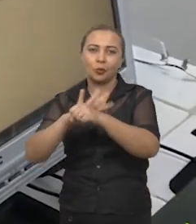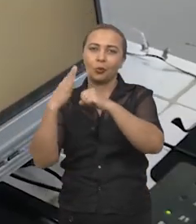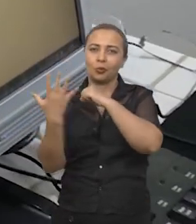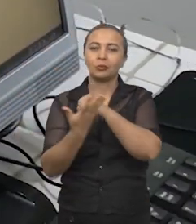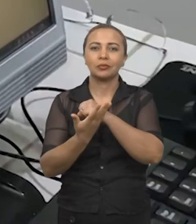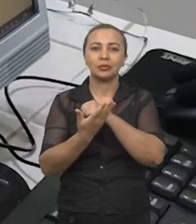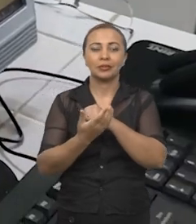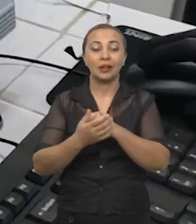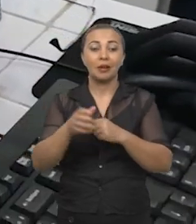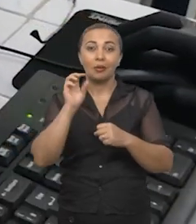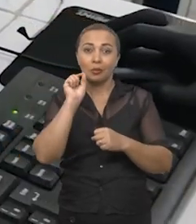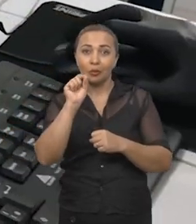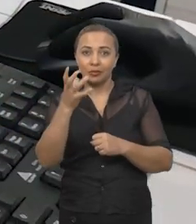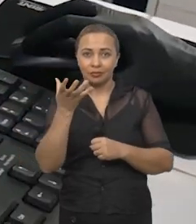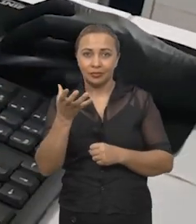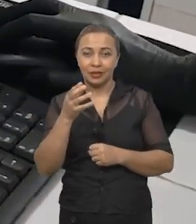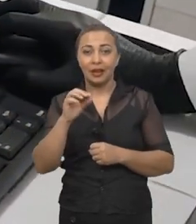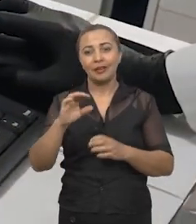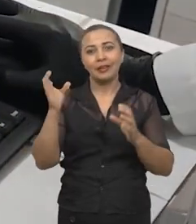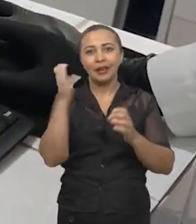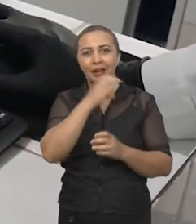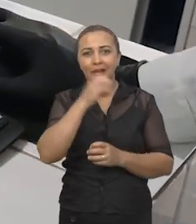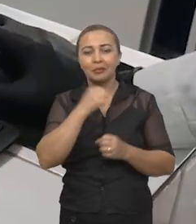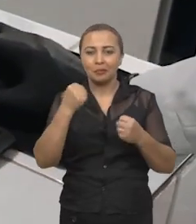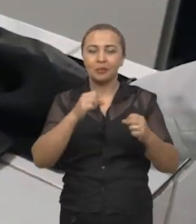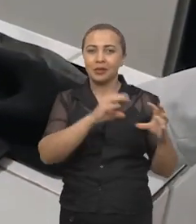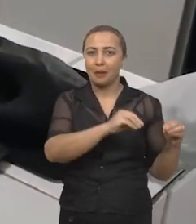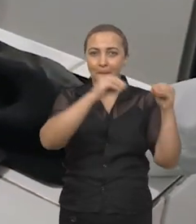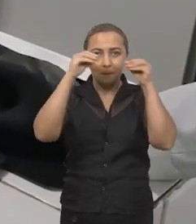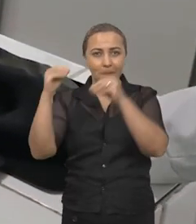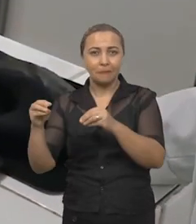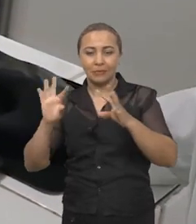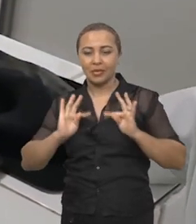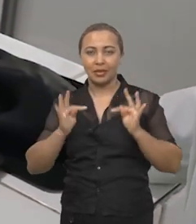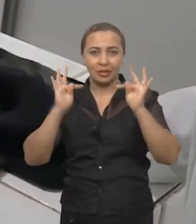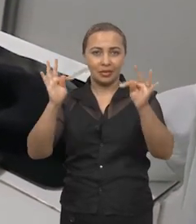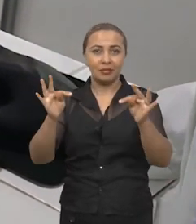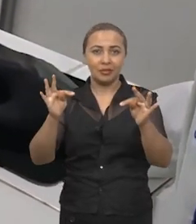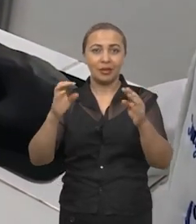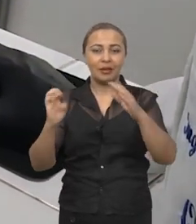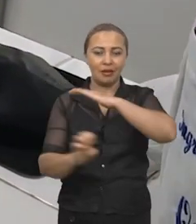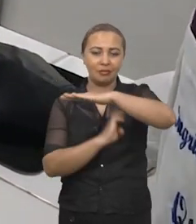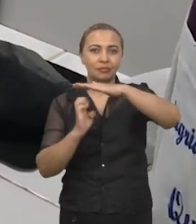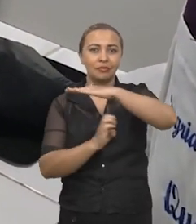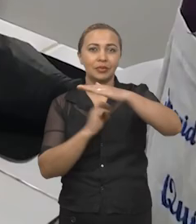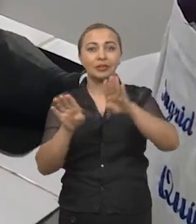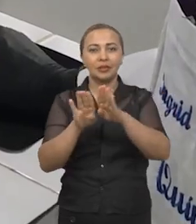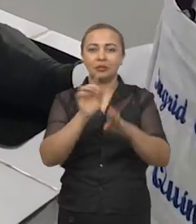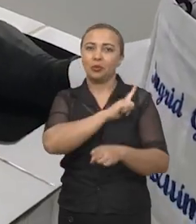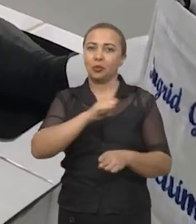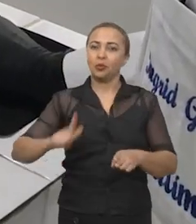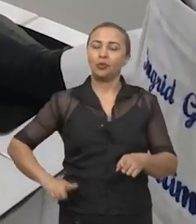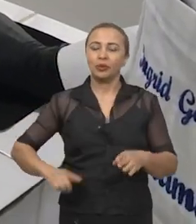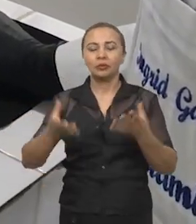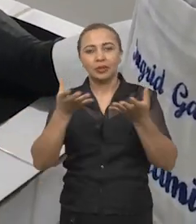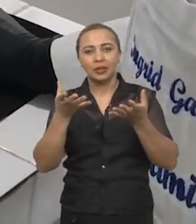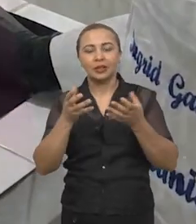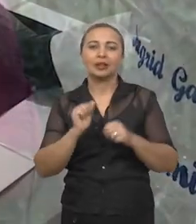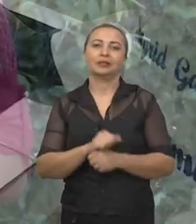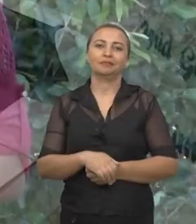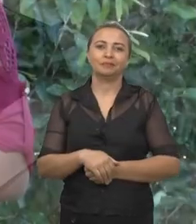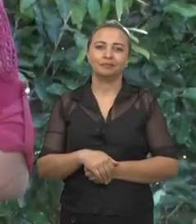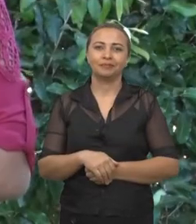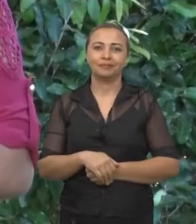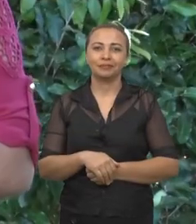A intenção é de que, em breve, possa ser feita a transferência de tecnologia a empresas e governos interessados no